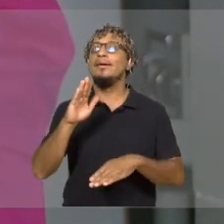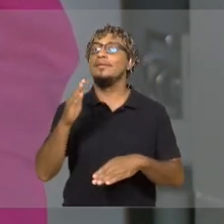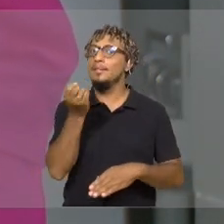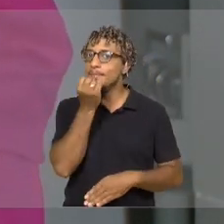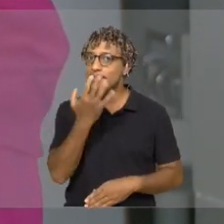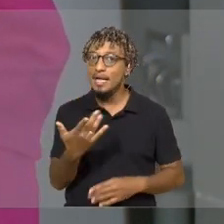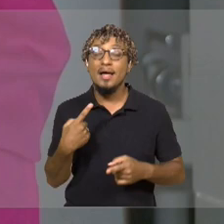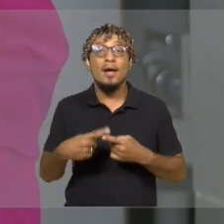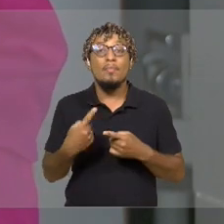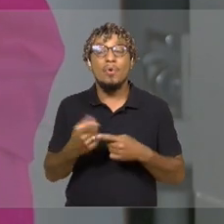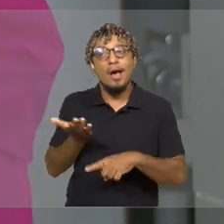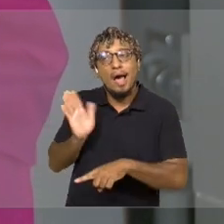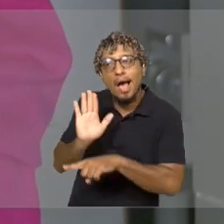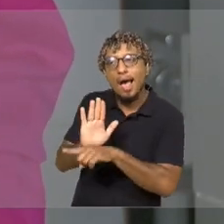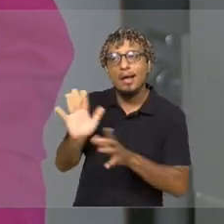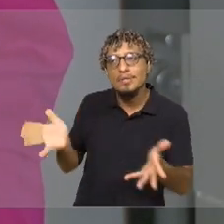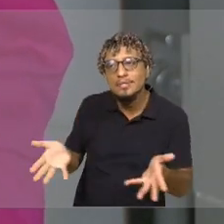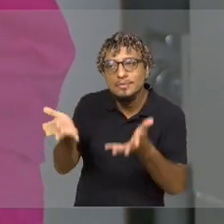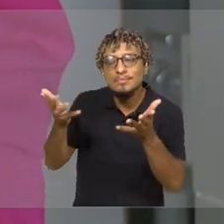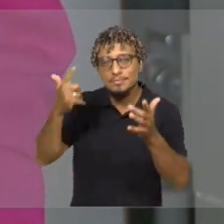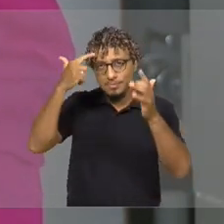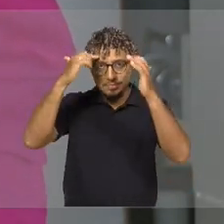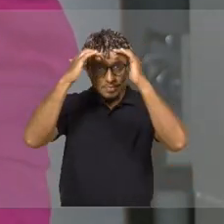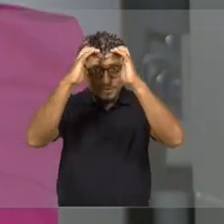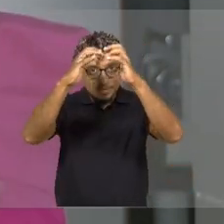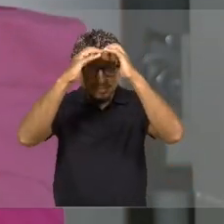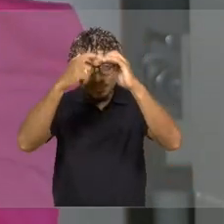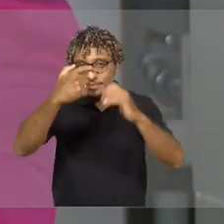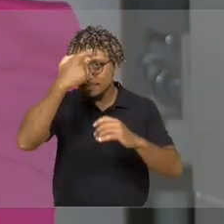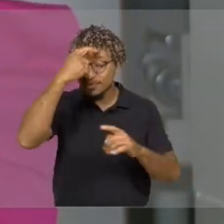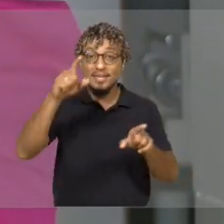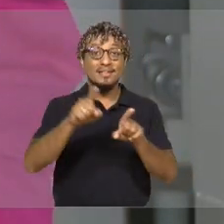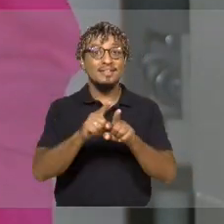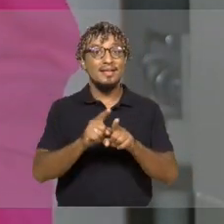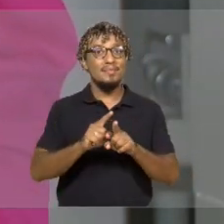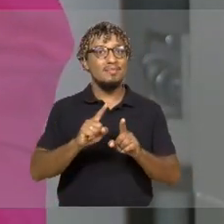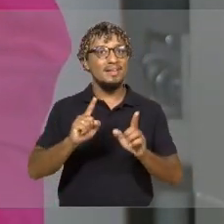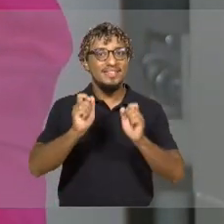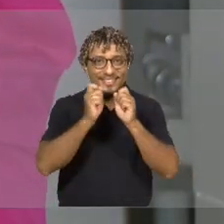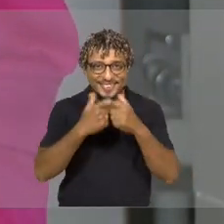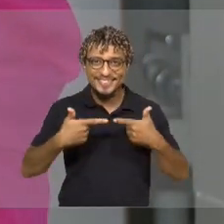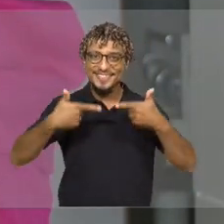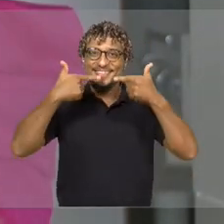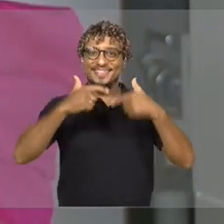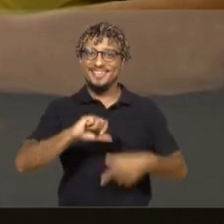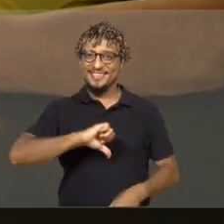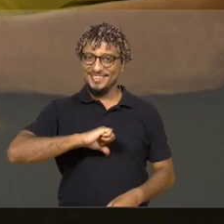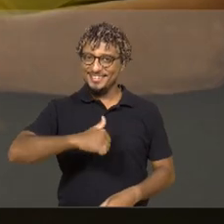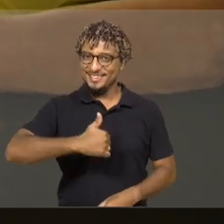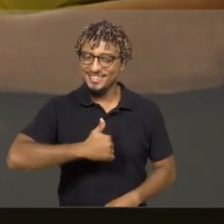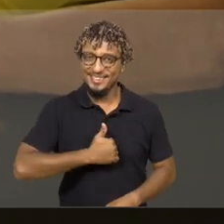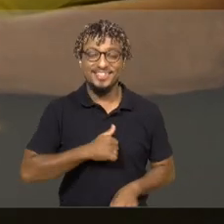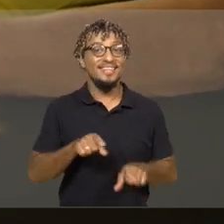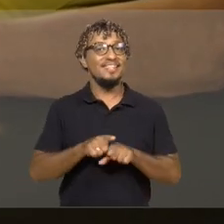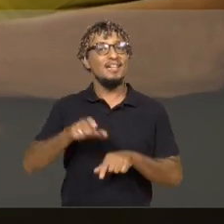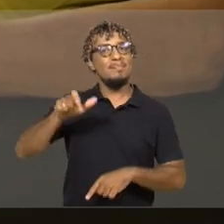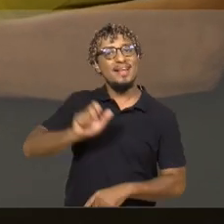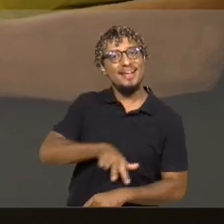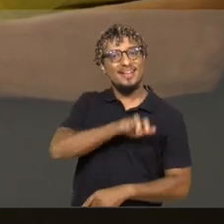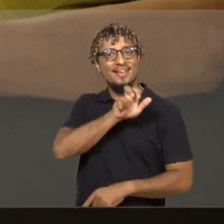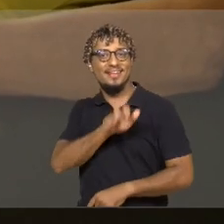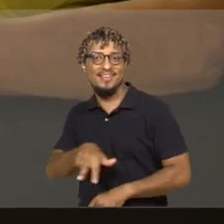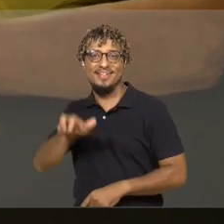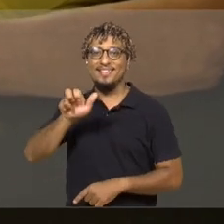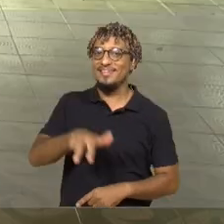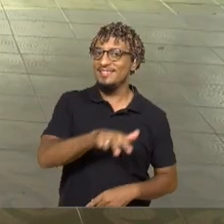há uma estimulação dos aspectos cognitivos, eles melhoram a questão do humor, a questão até da própria marcha. Então assim, a